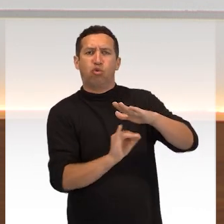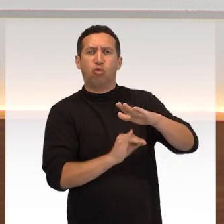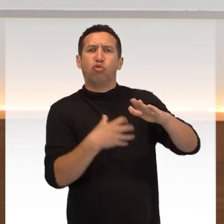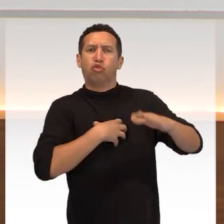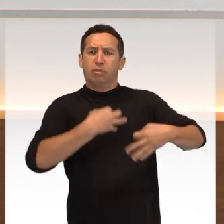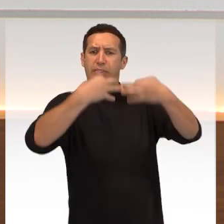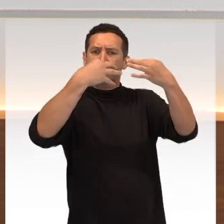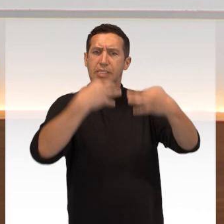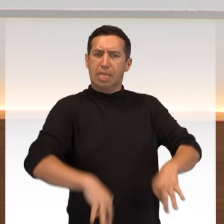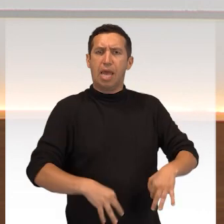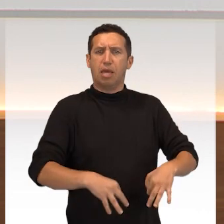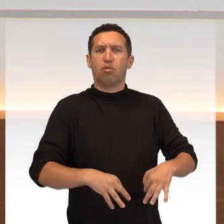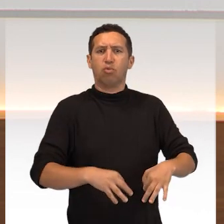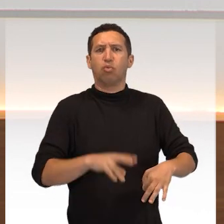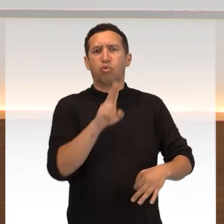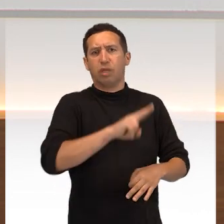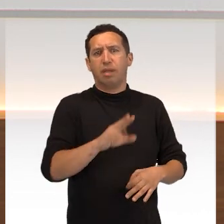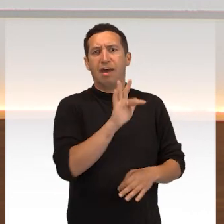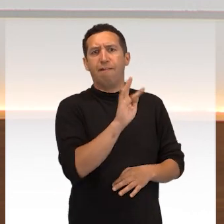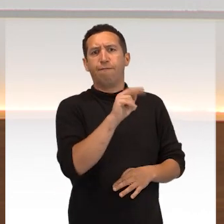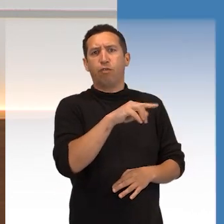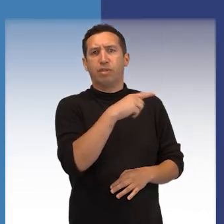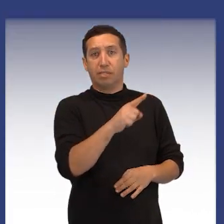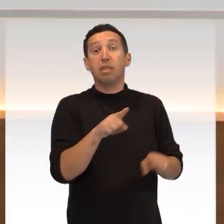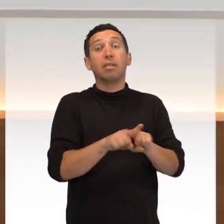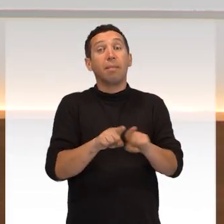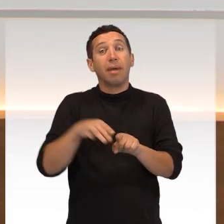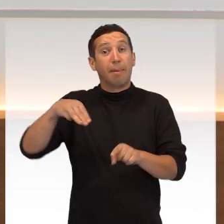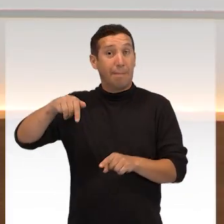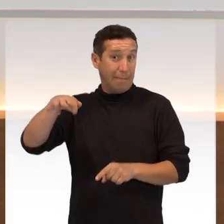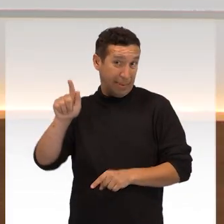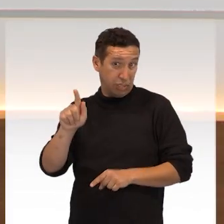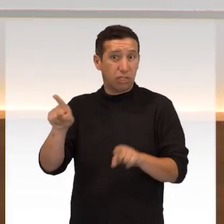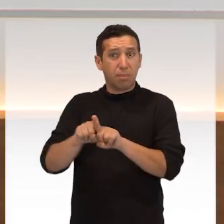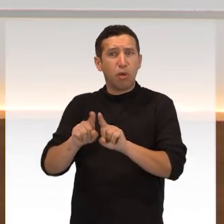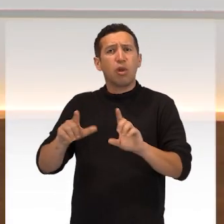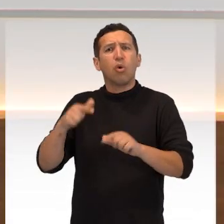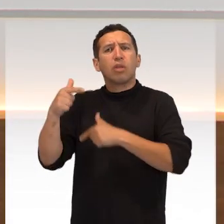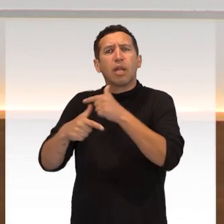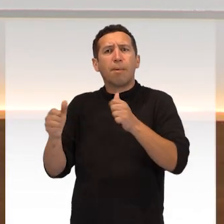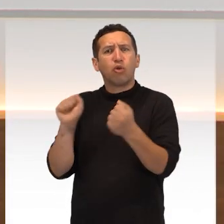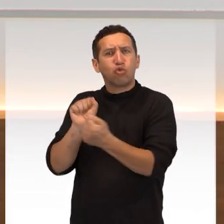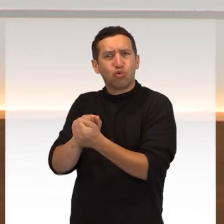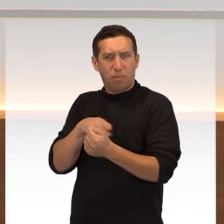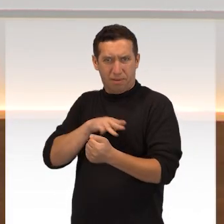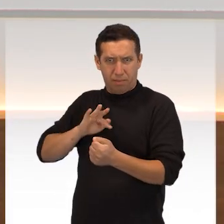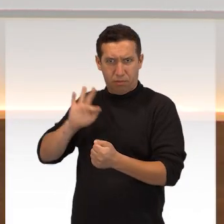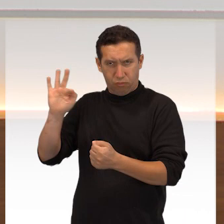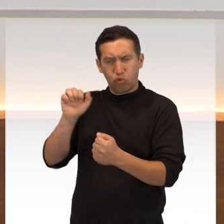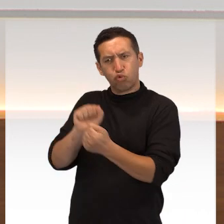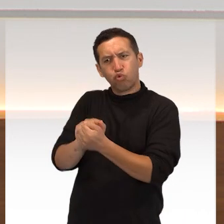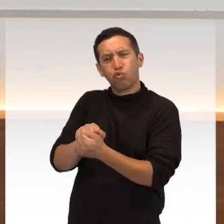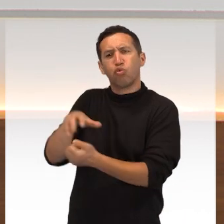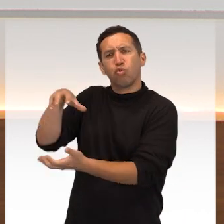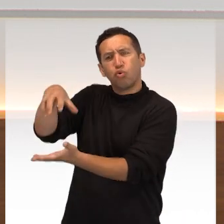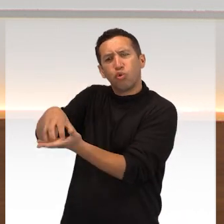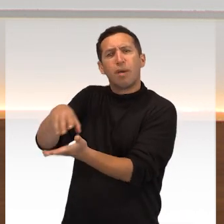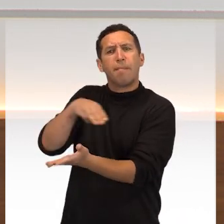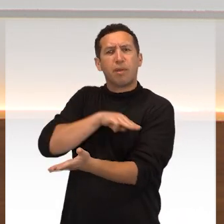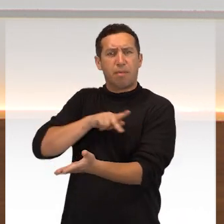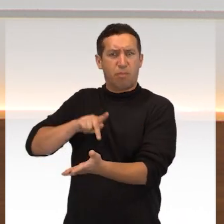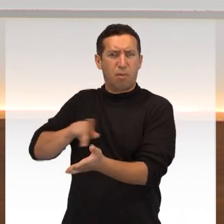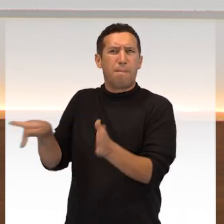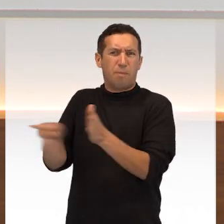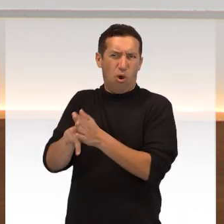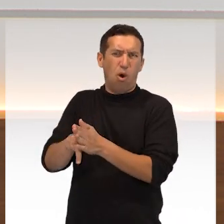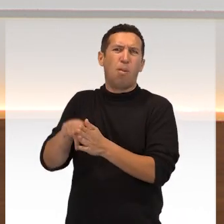institucionais a serem realizadas pela Fundação. Ainda em Minas Gerais, um trabalho conjunto do Ministério Público Federal e